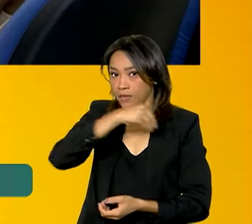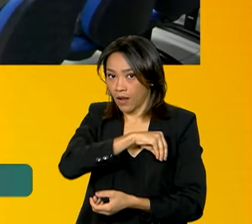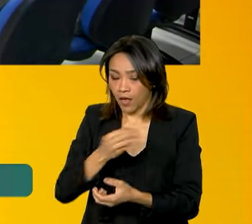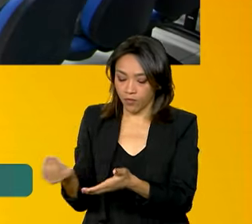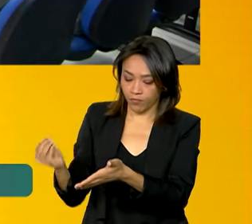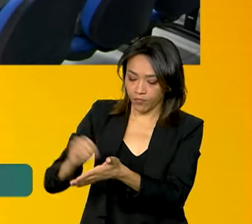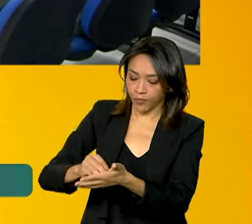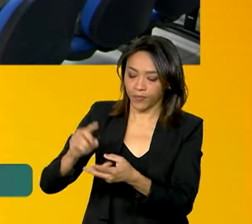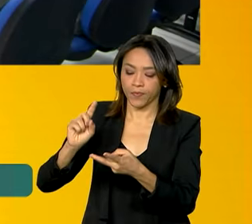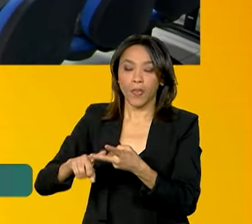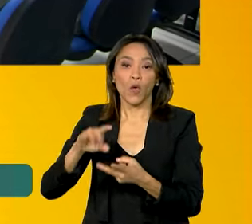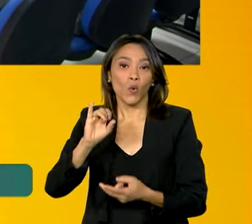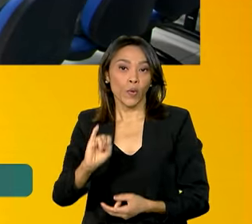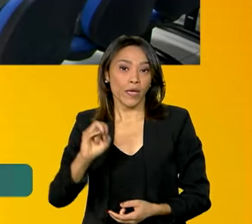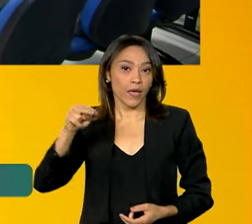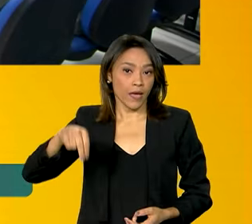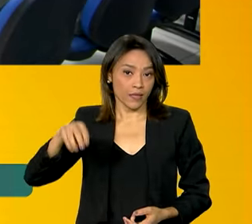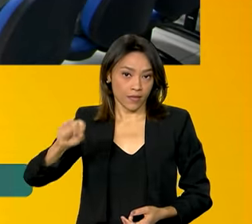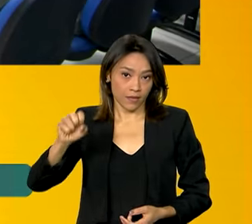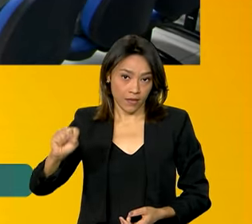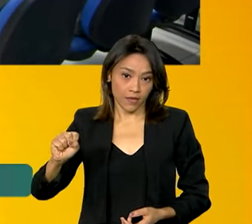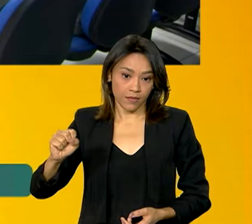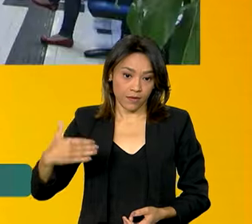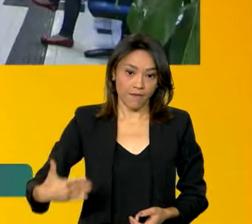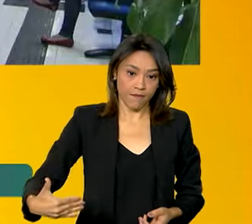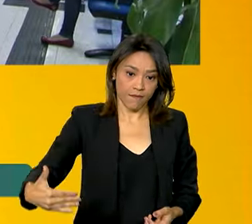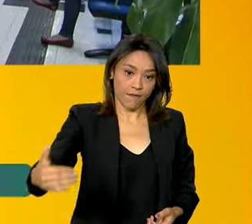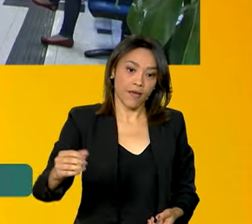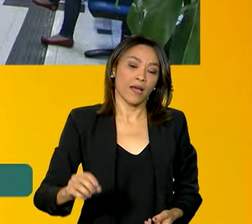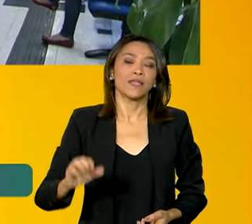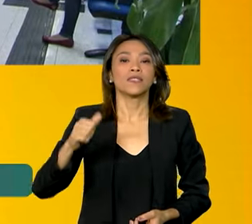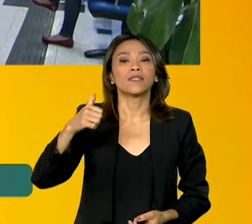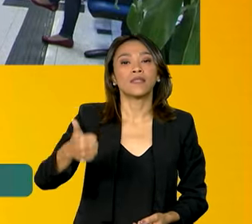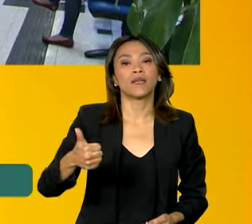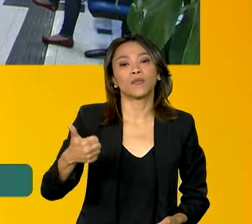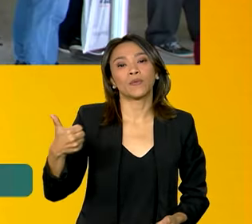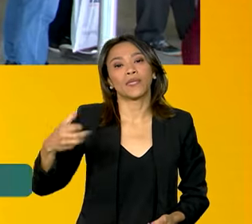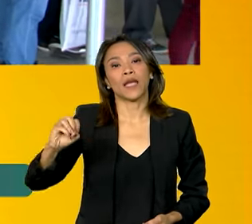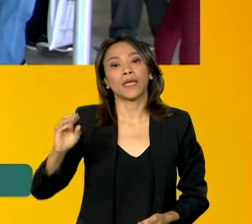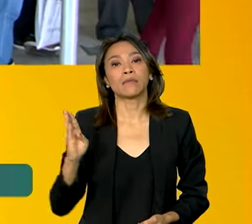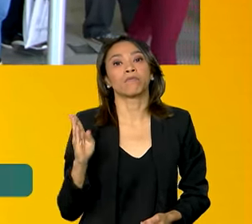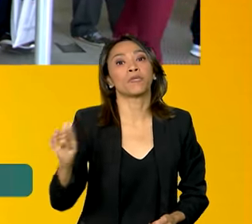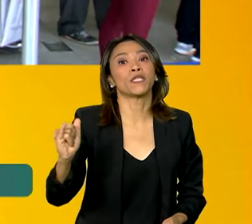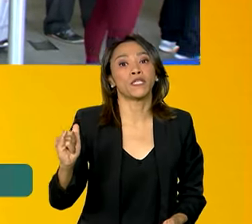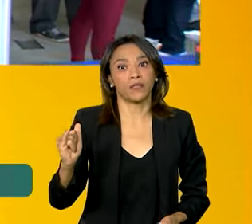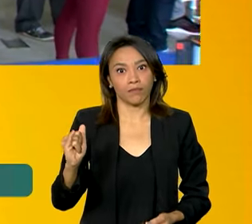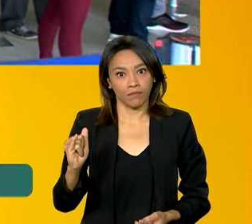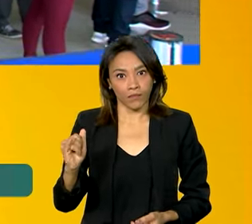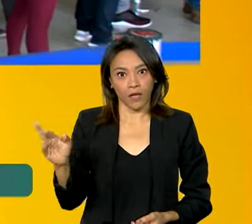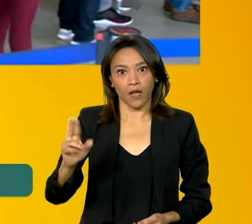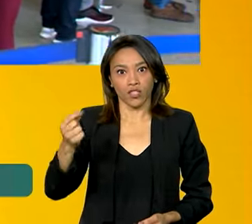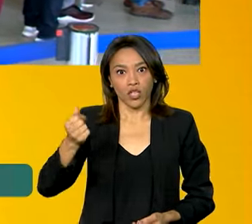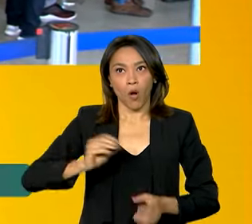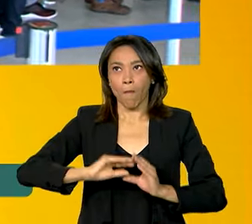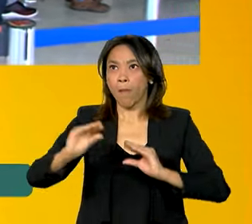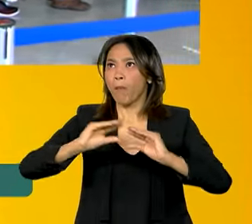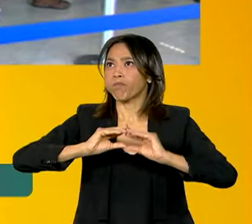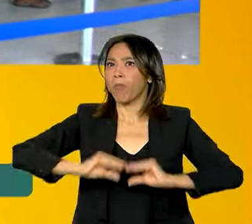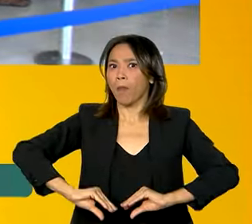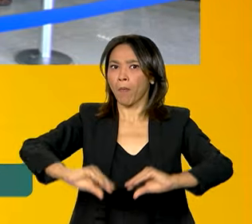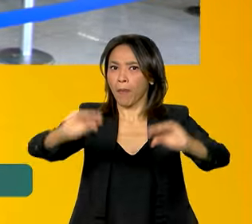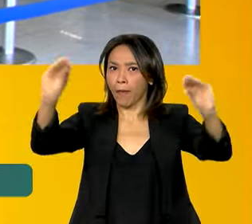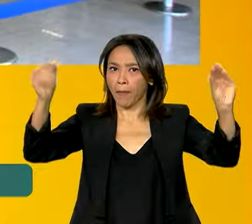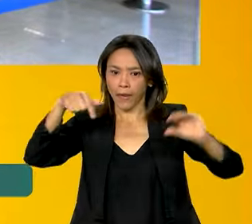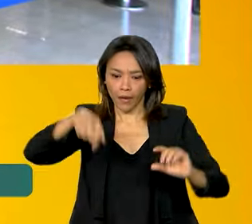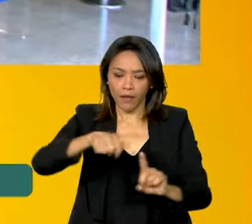INSS vai desembolsar cerca de 110 bilhões de reais neste mês de abril. E quem tem